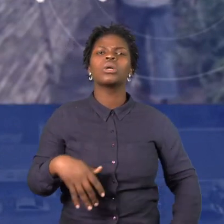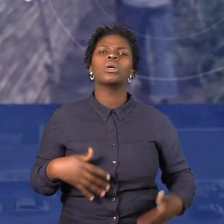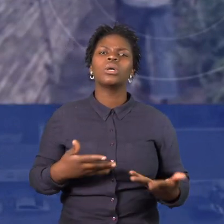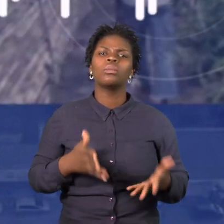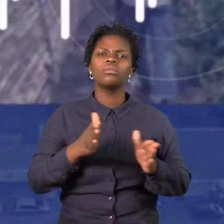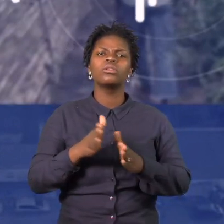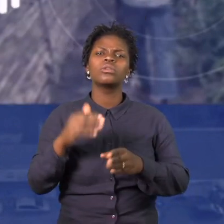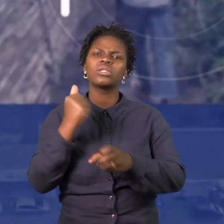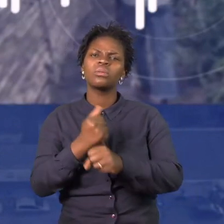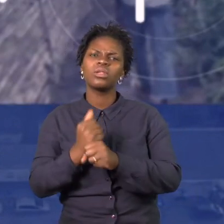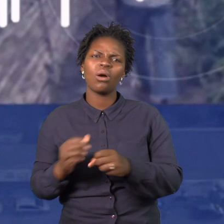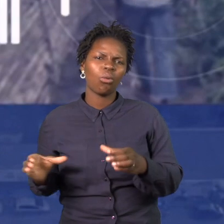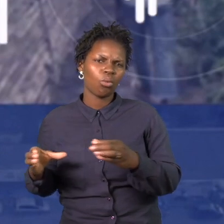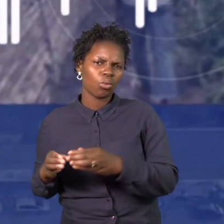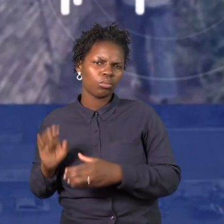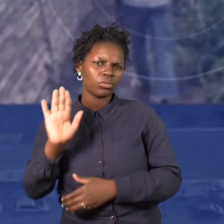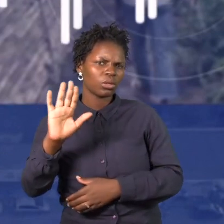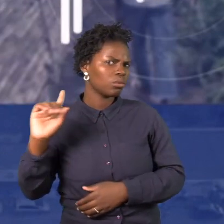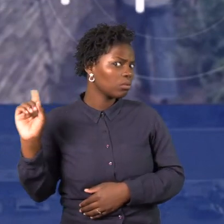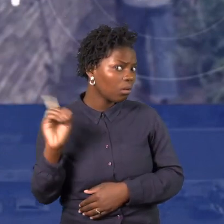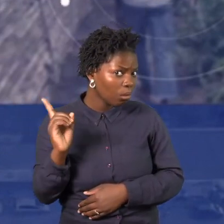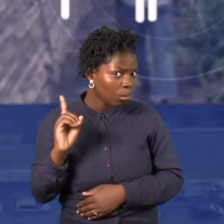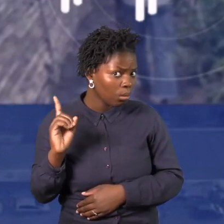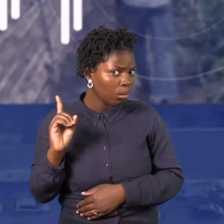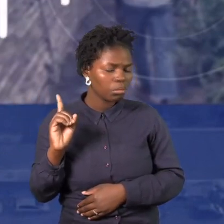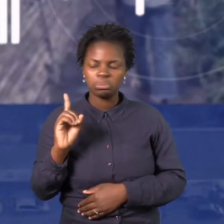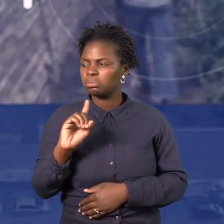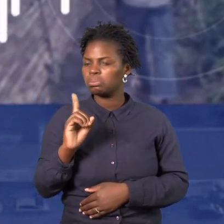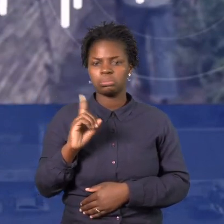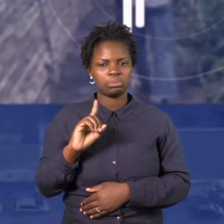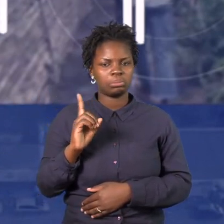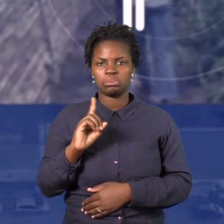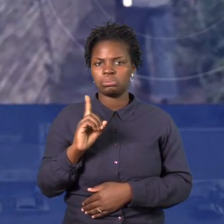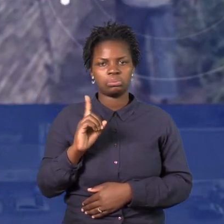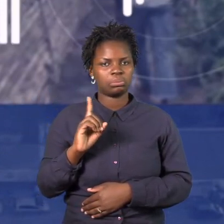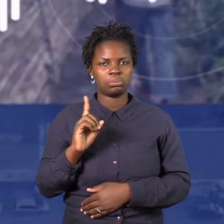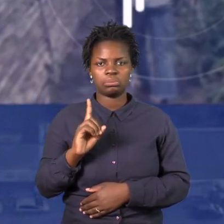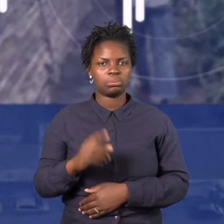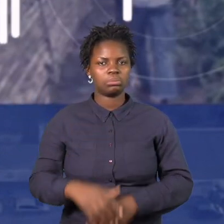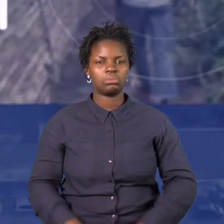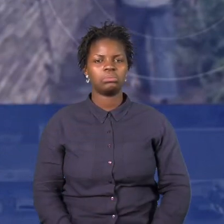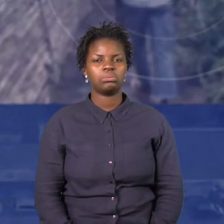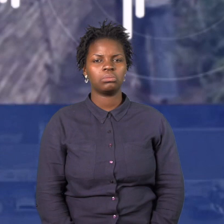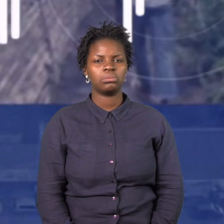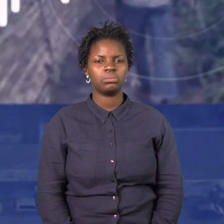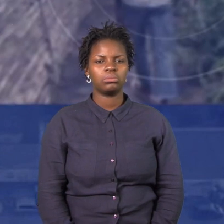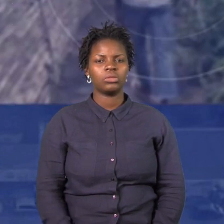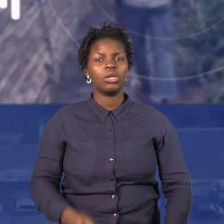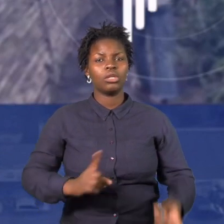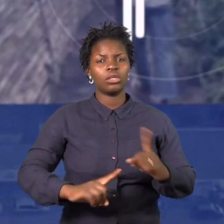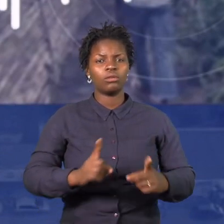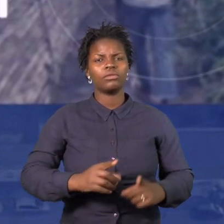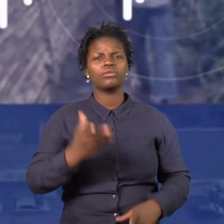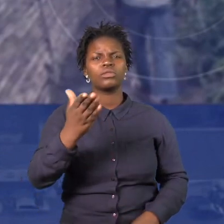diz que não tem nada a ver com isso, mas a placa ao mesmo tempo diz que esta obra é pertencente ao Silveki, Engenharia e